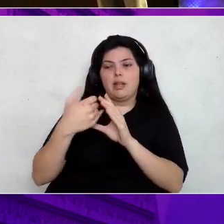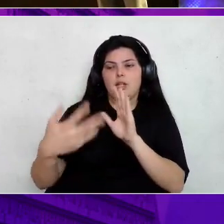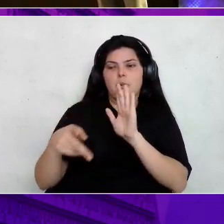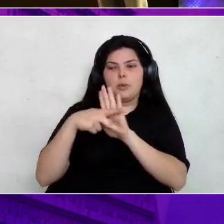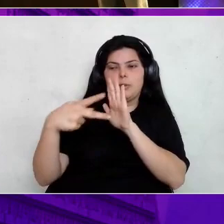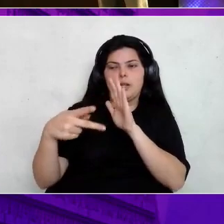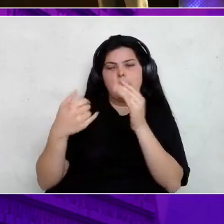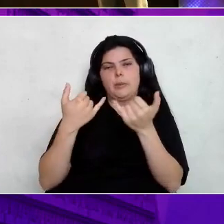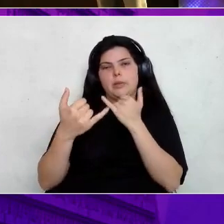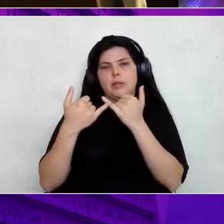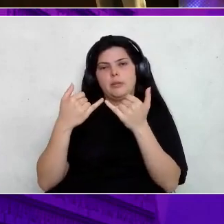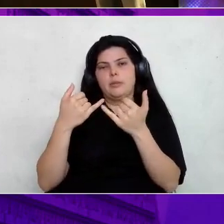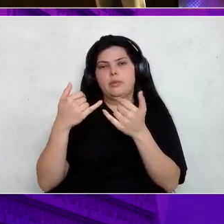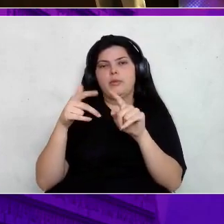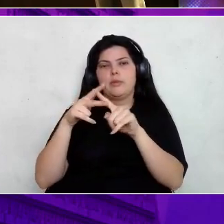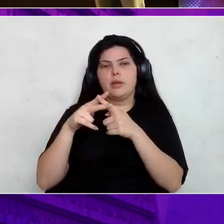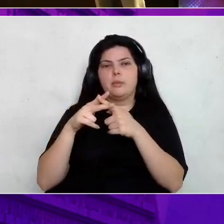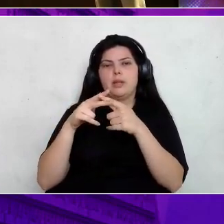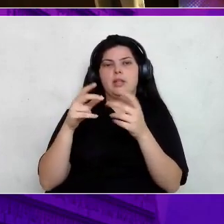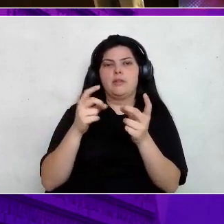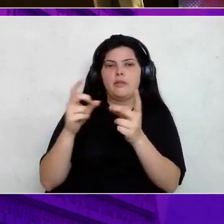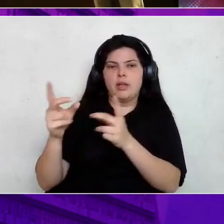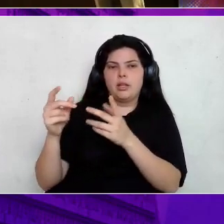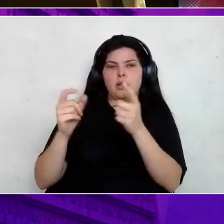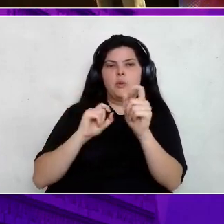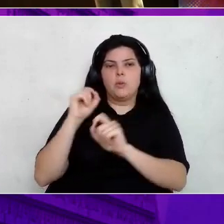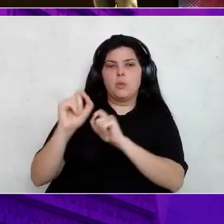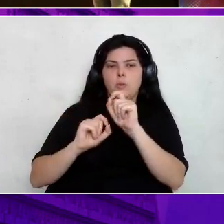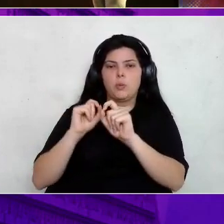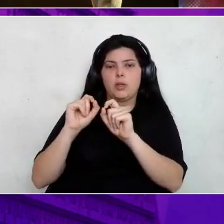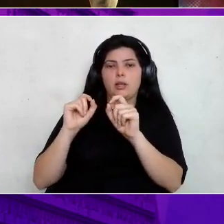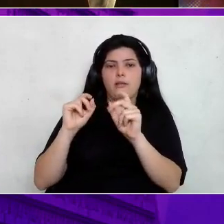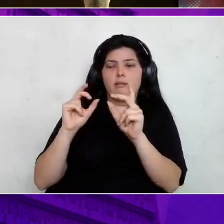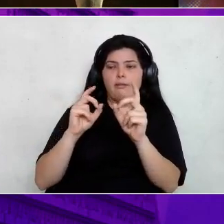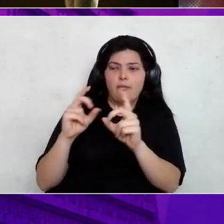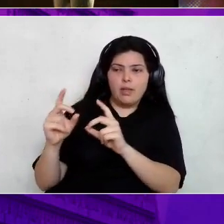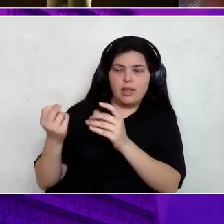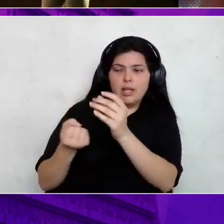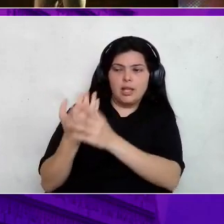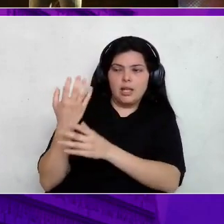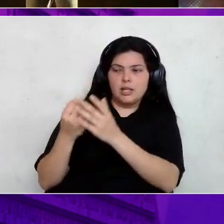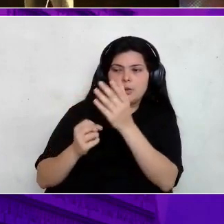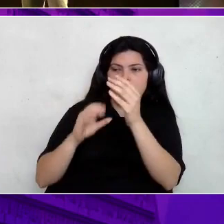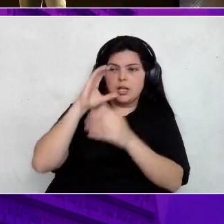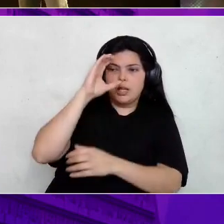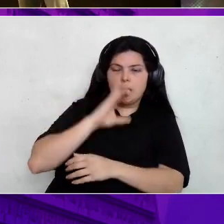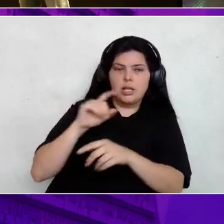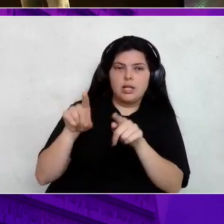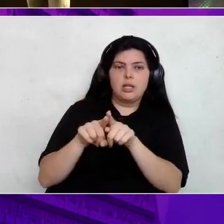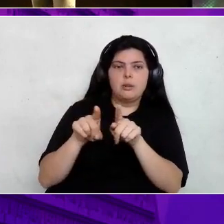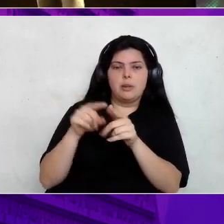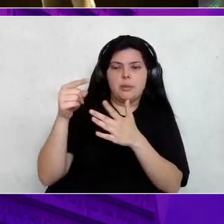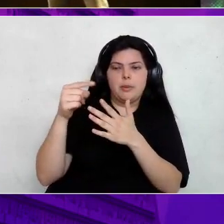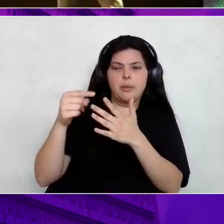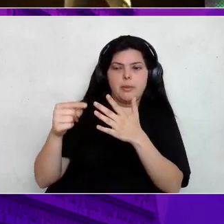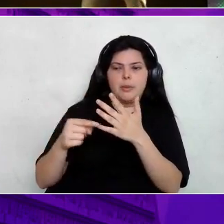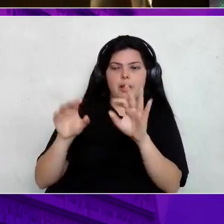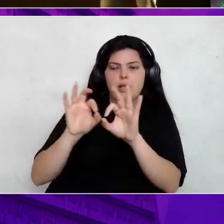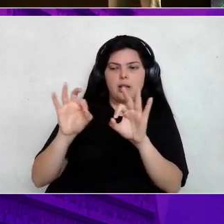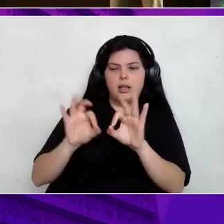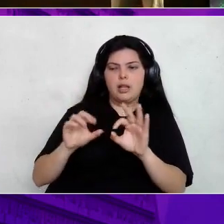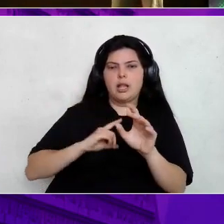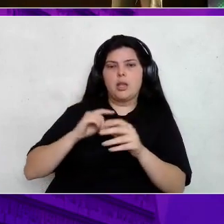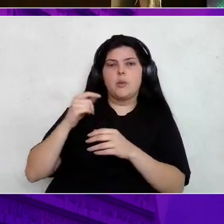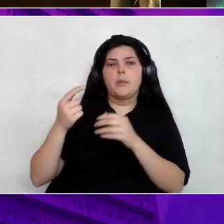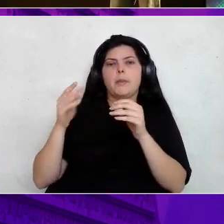ferramenta de e-commerce, né? Uma plataforma de e-commerce. Tudo que é vendas, tudo que é criação de clientes, né? Tudo isso que é linha a linha, a gente tem um motor exclusivo para isso,